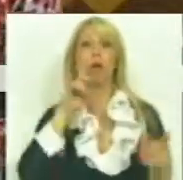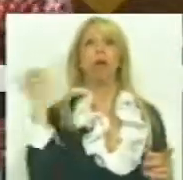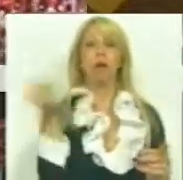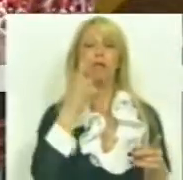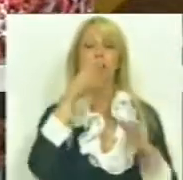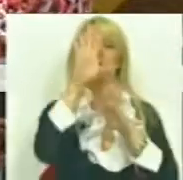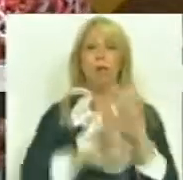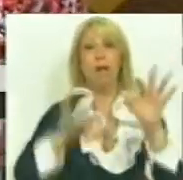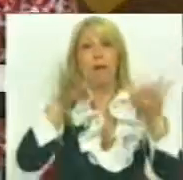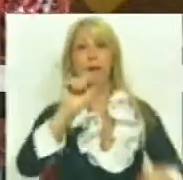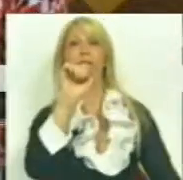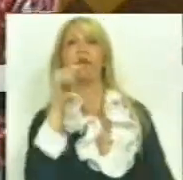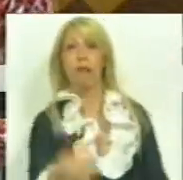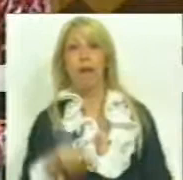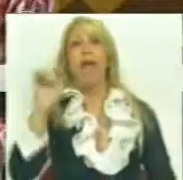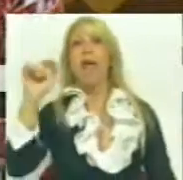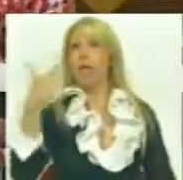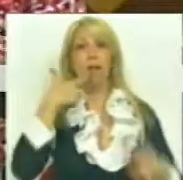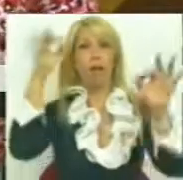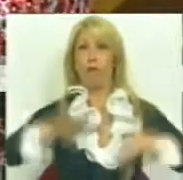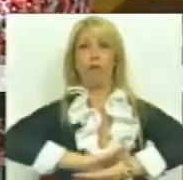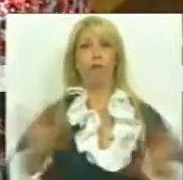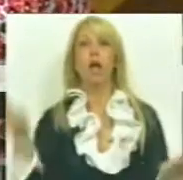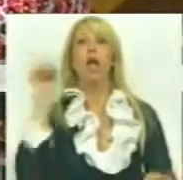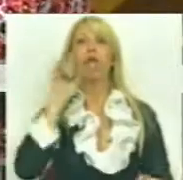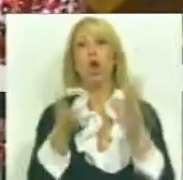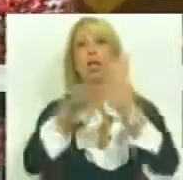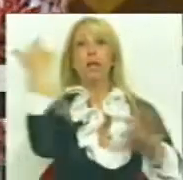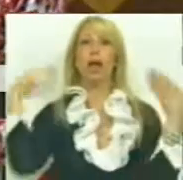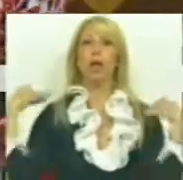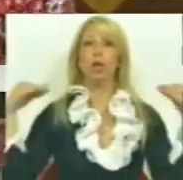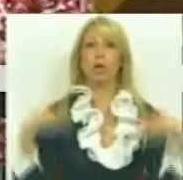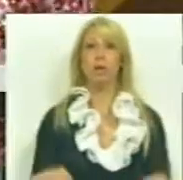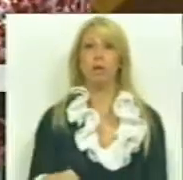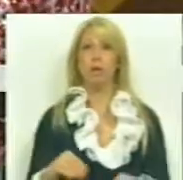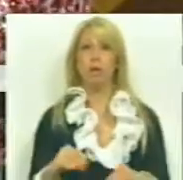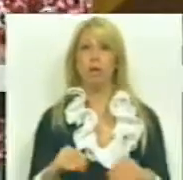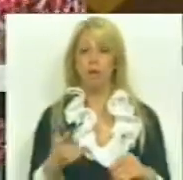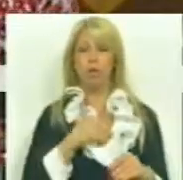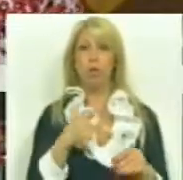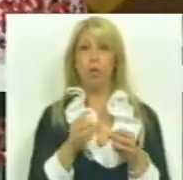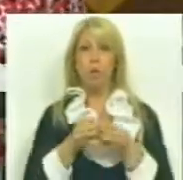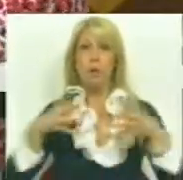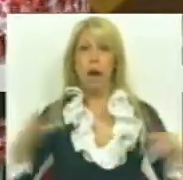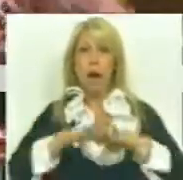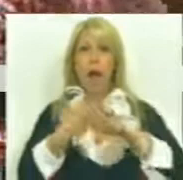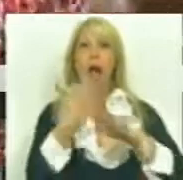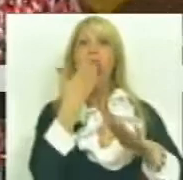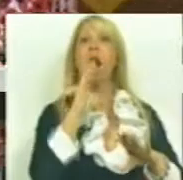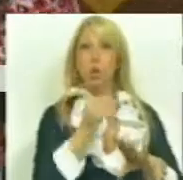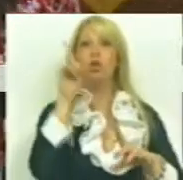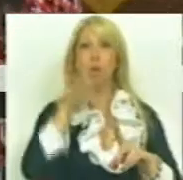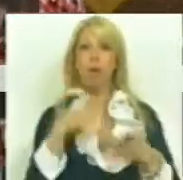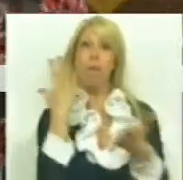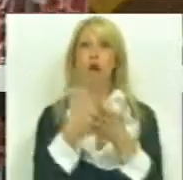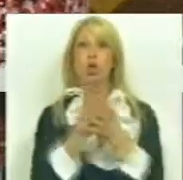fim da educação tecnológica, a desvalorização da educação física, o aumento do número de alunos por turma e os mega-agrupamentos, não é porque vai